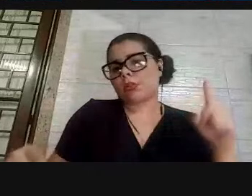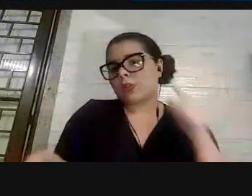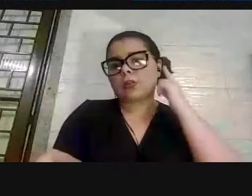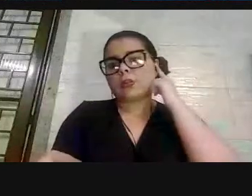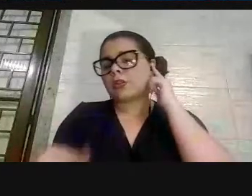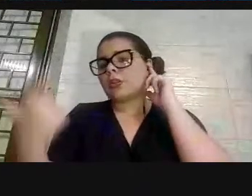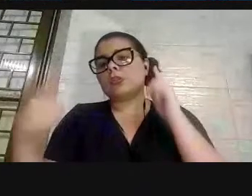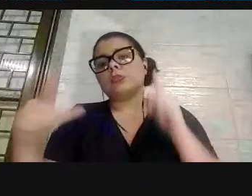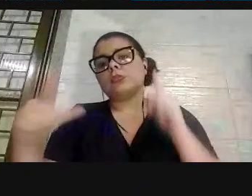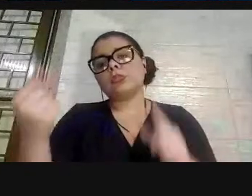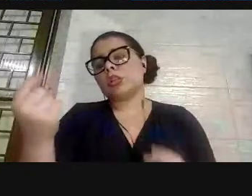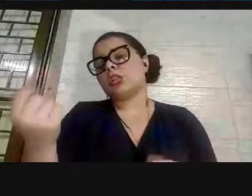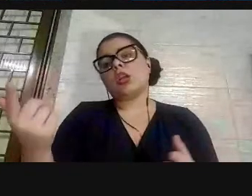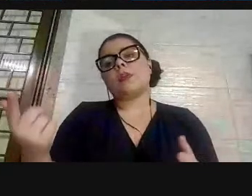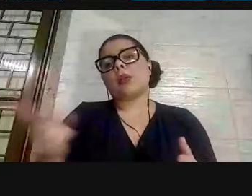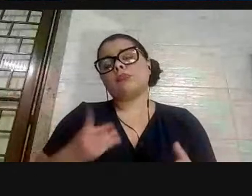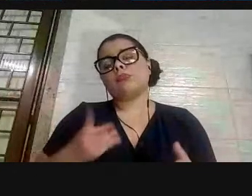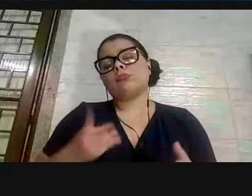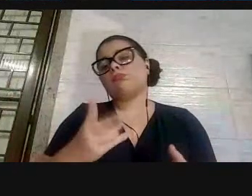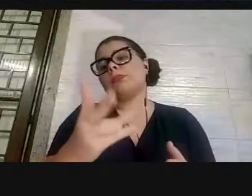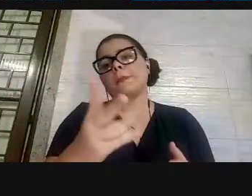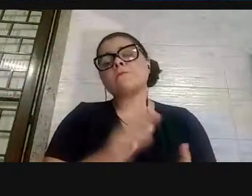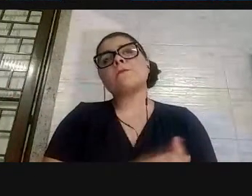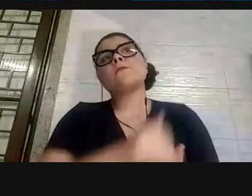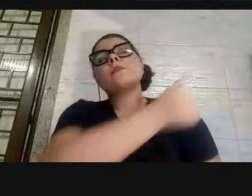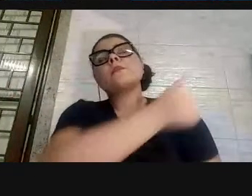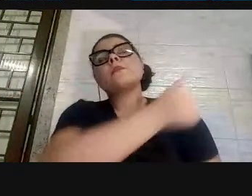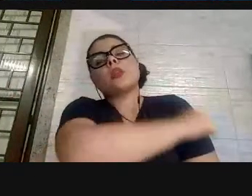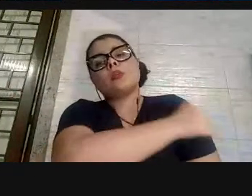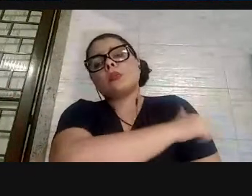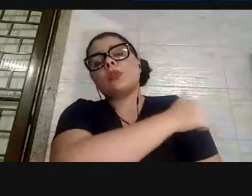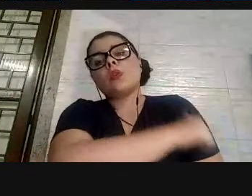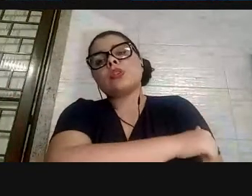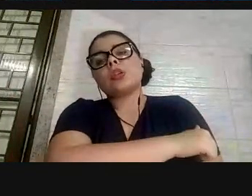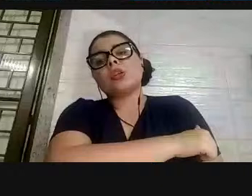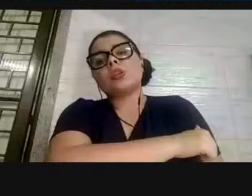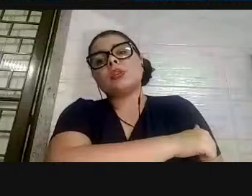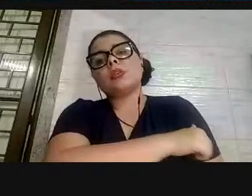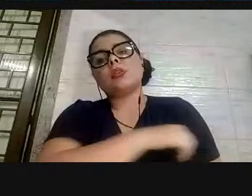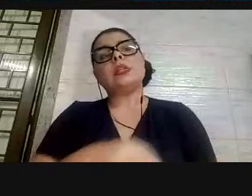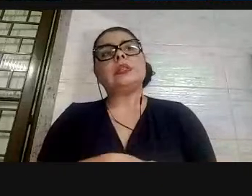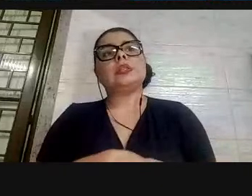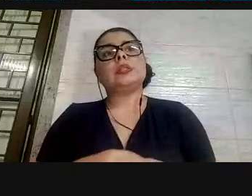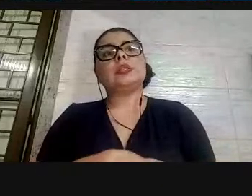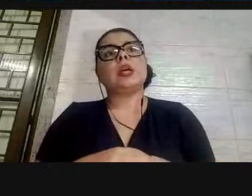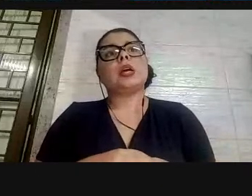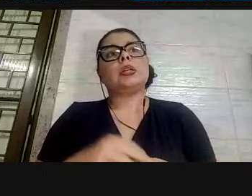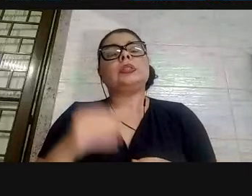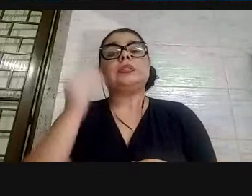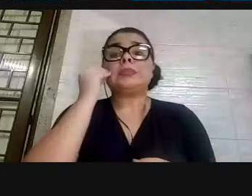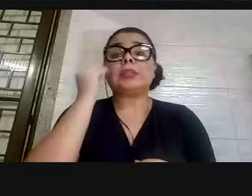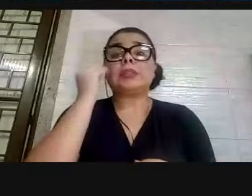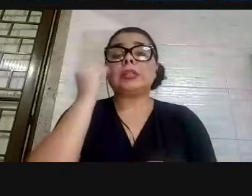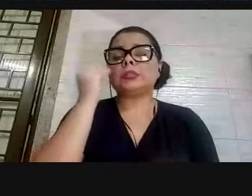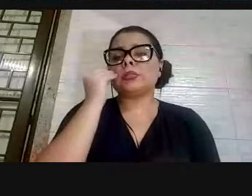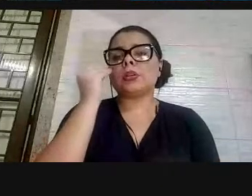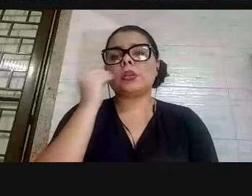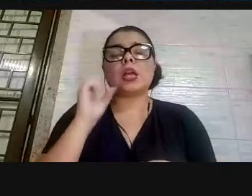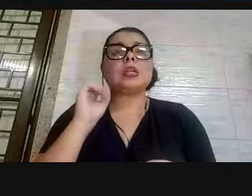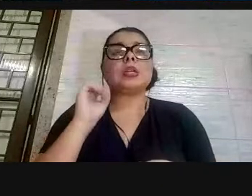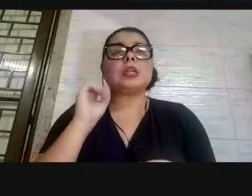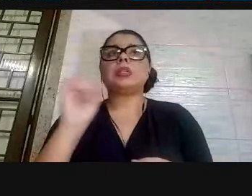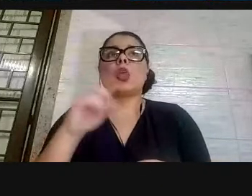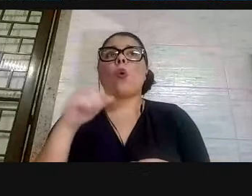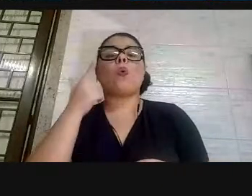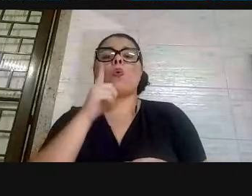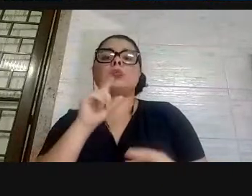para sobreviver, porque o Rio de Janeiro está nesse negócio aí do plano de recuperação fiscal, quer dizer, se não cumprir as metas do governo federal,